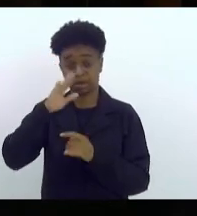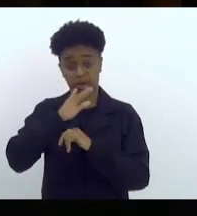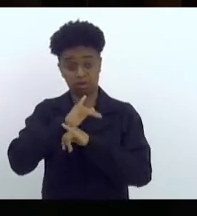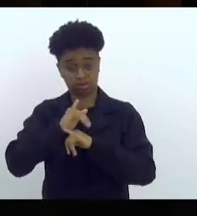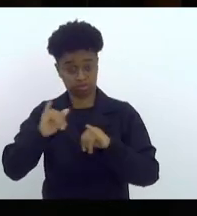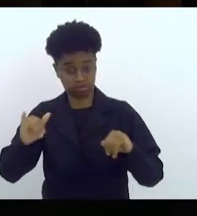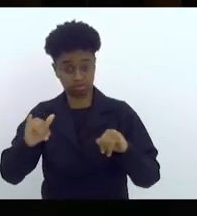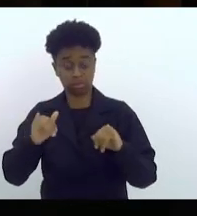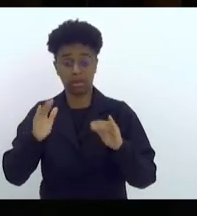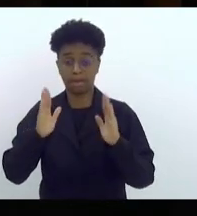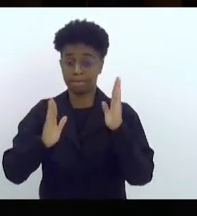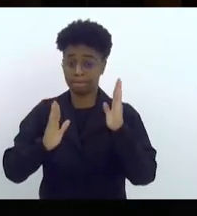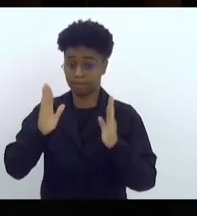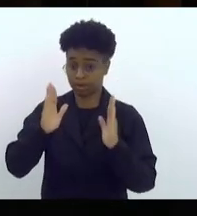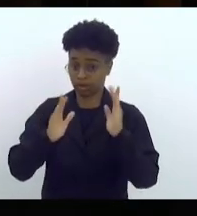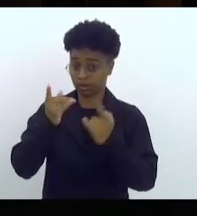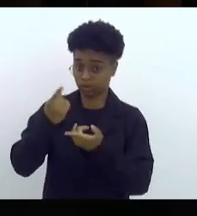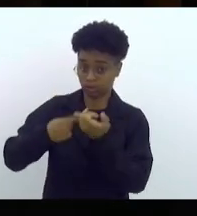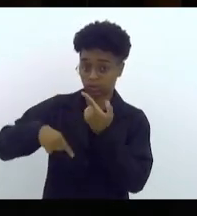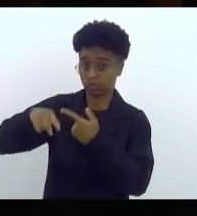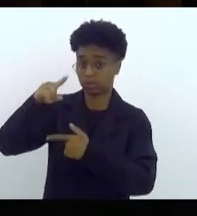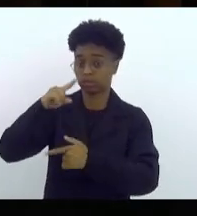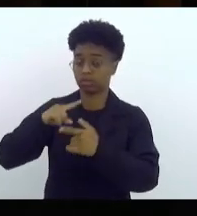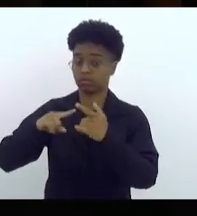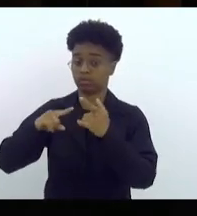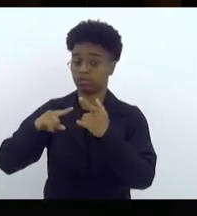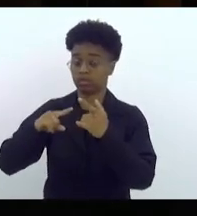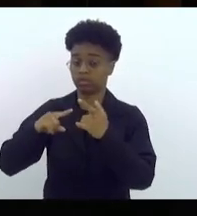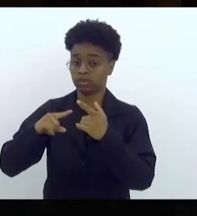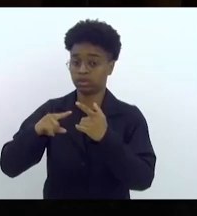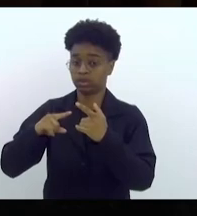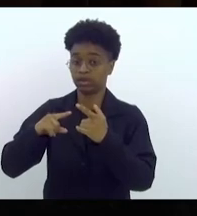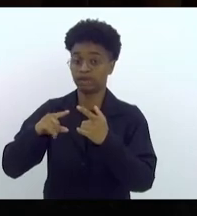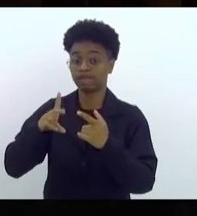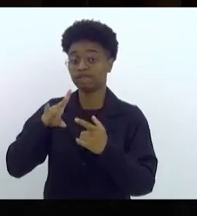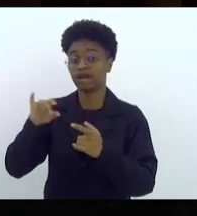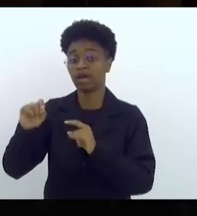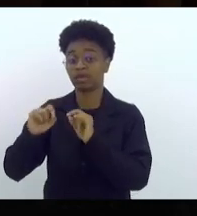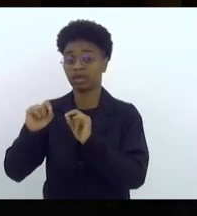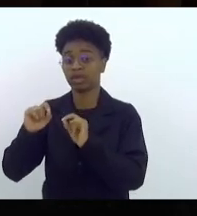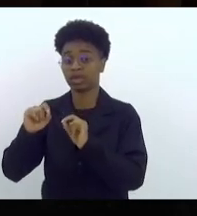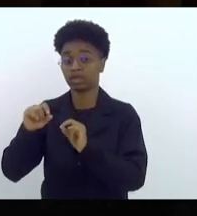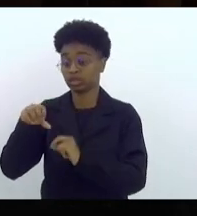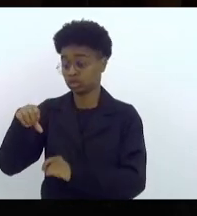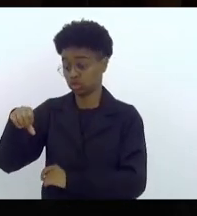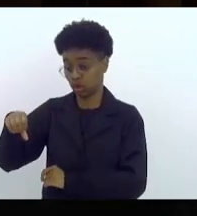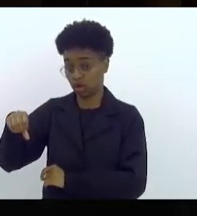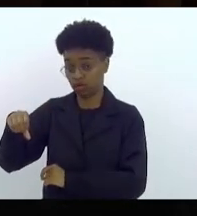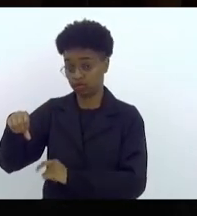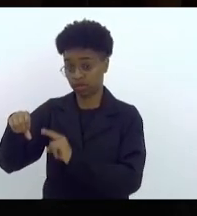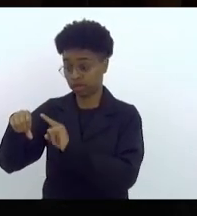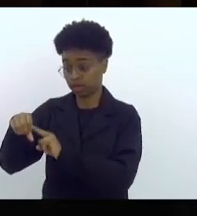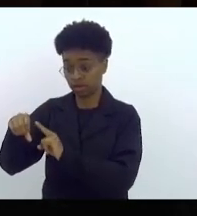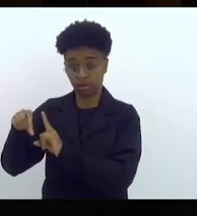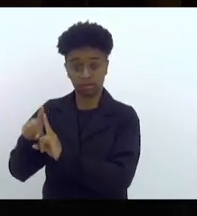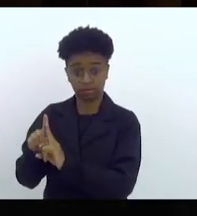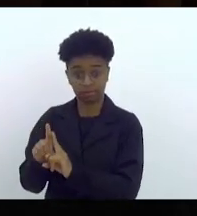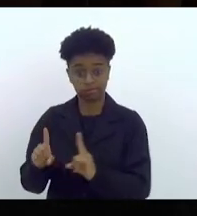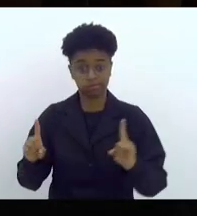regime de recuperação fiscal passará de nove para doze anos,